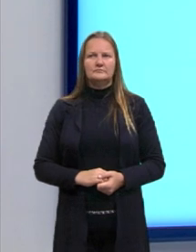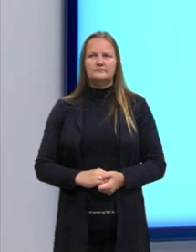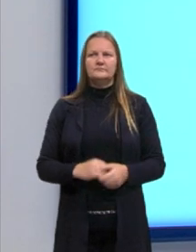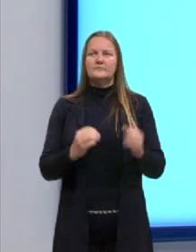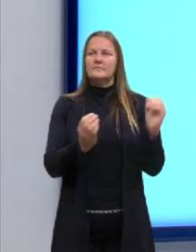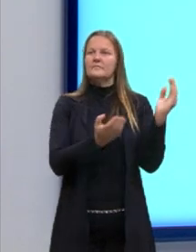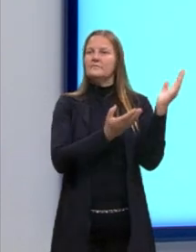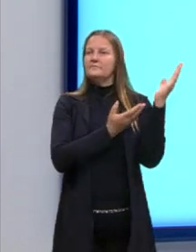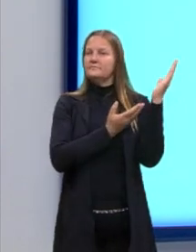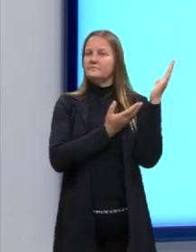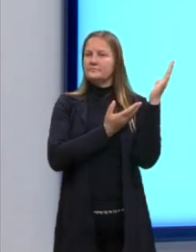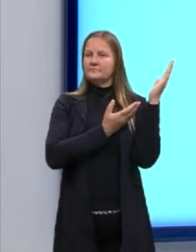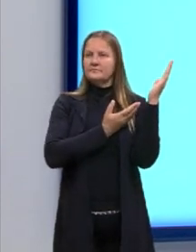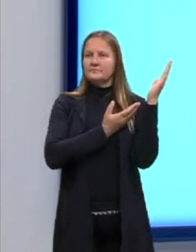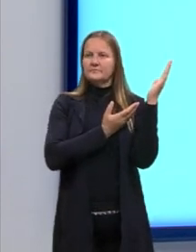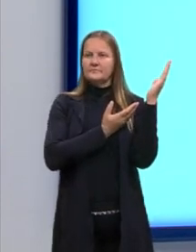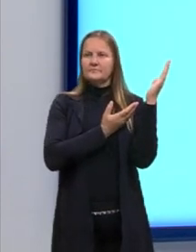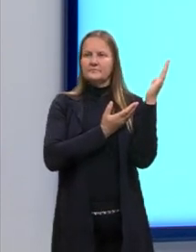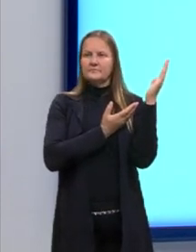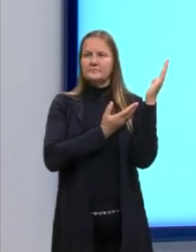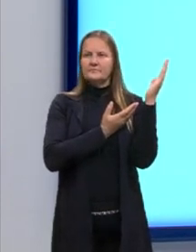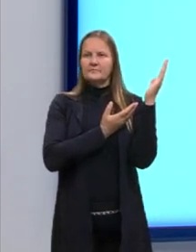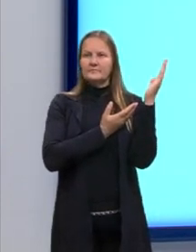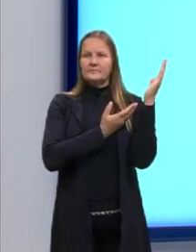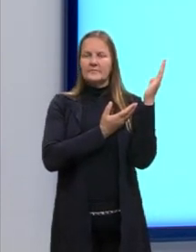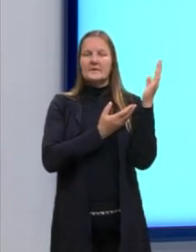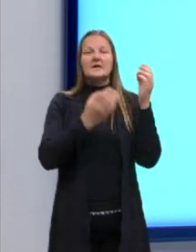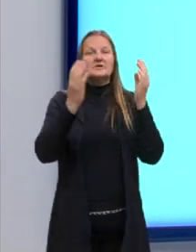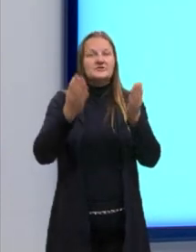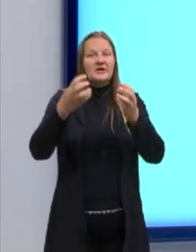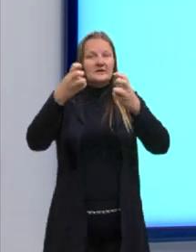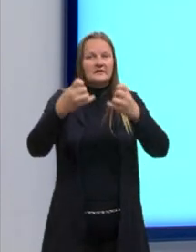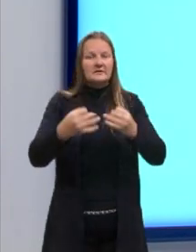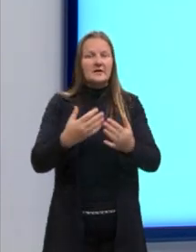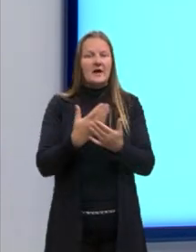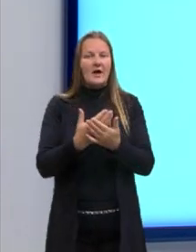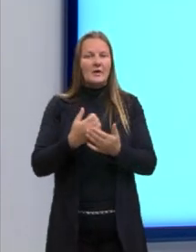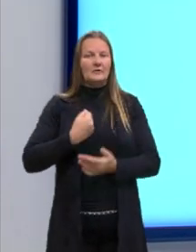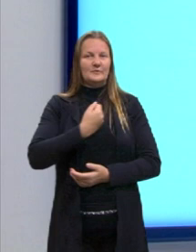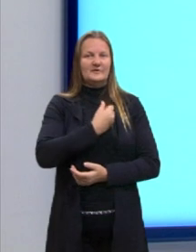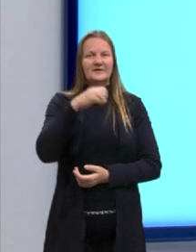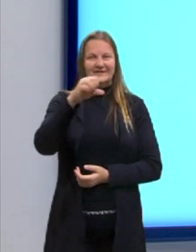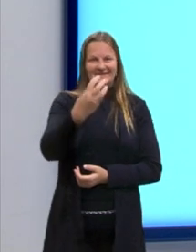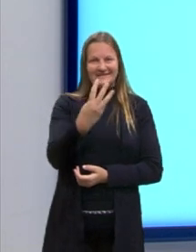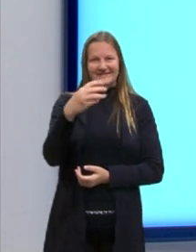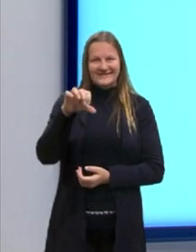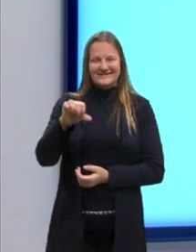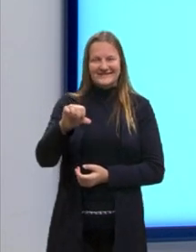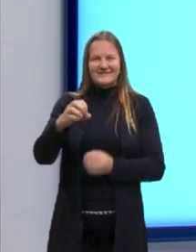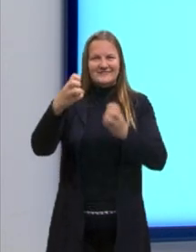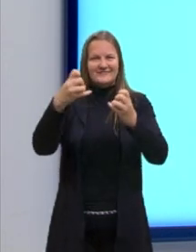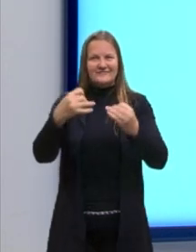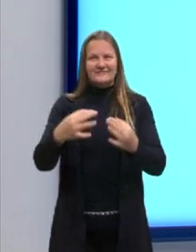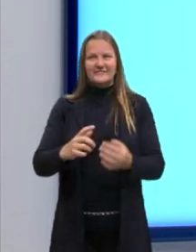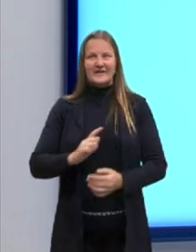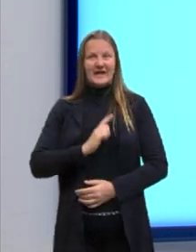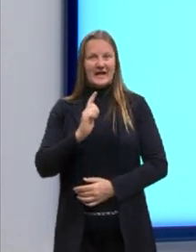E daí, eu falo para vocês aquilo que eu já falei lá na nossa aula 39, que é uma aula que eu falo aí sobre